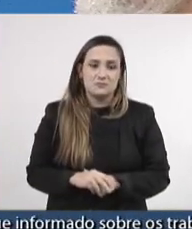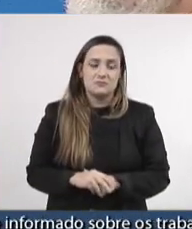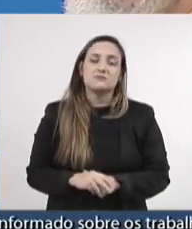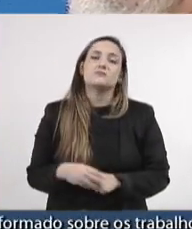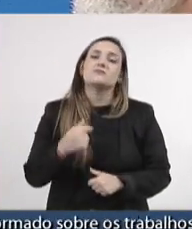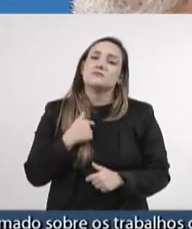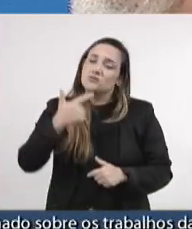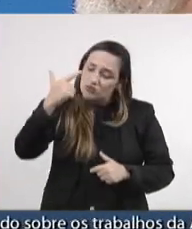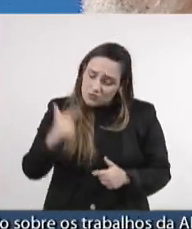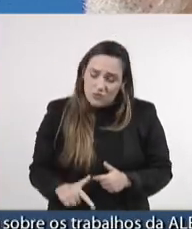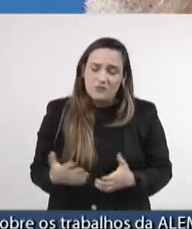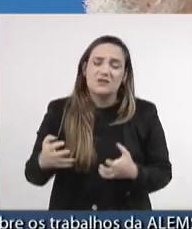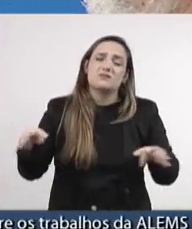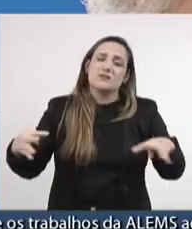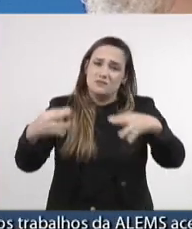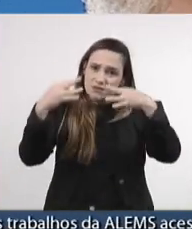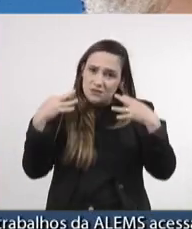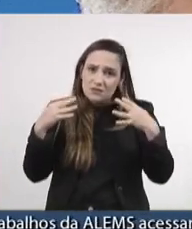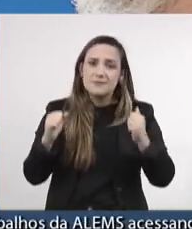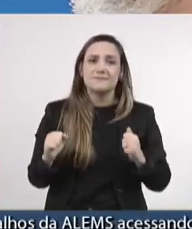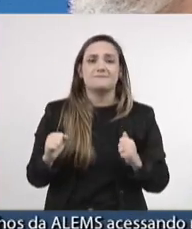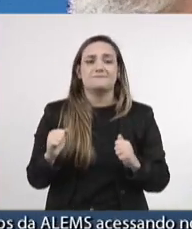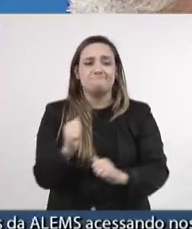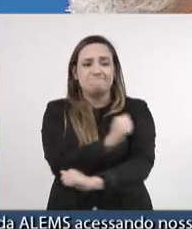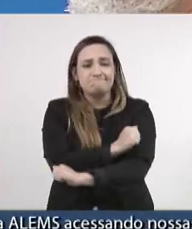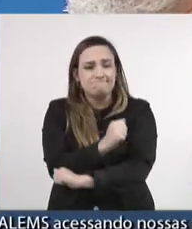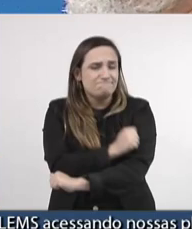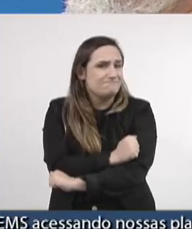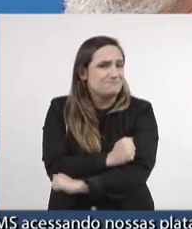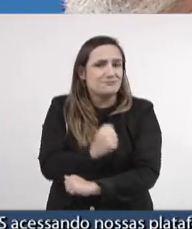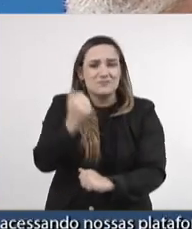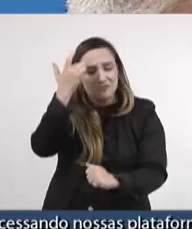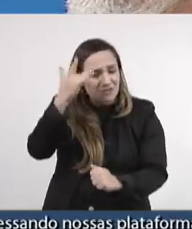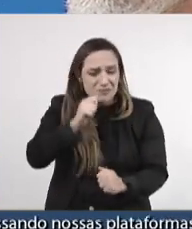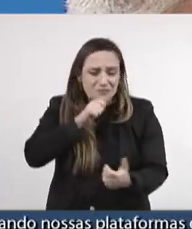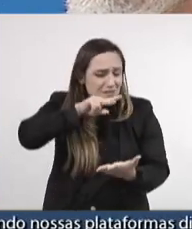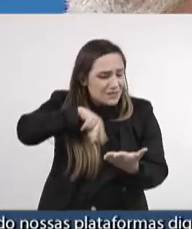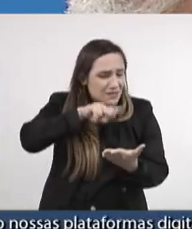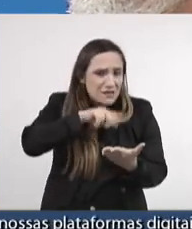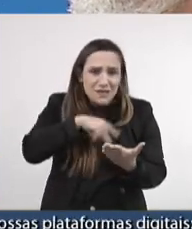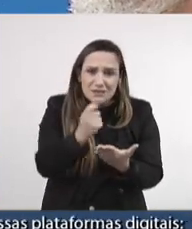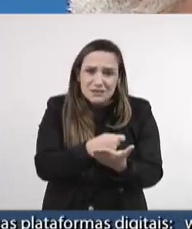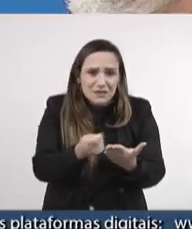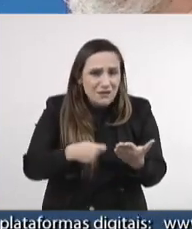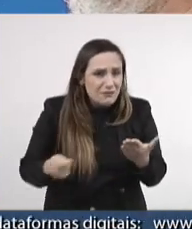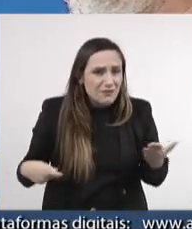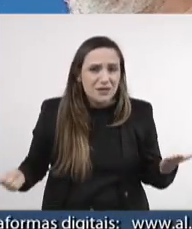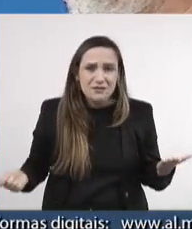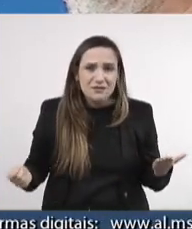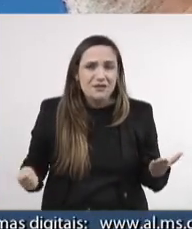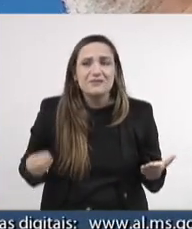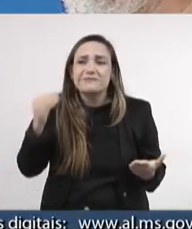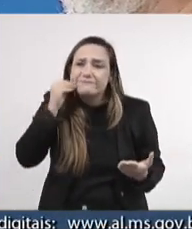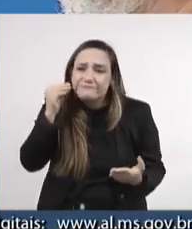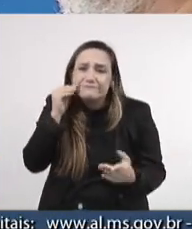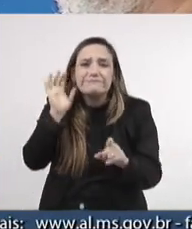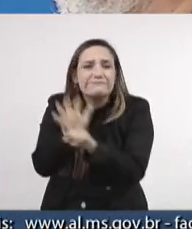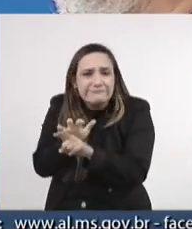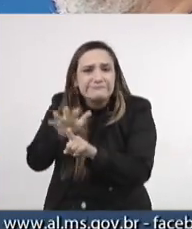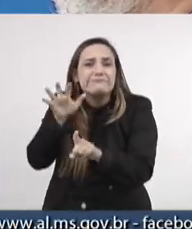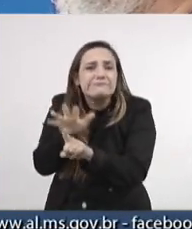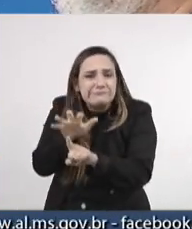eu venho chamar a atenção para isso. Os nossos alunos mal sabem ler e escrever e ficam tentando colocar